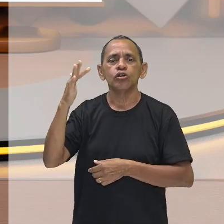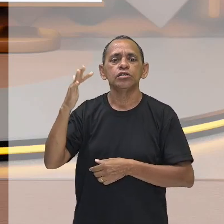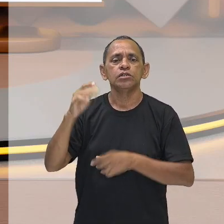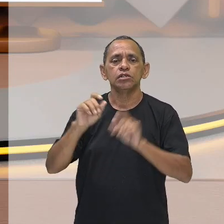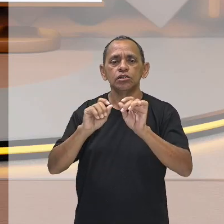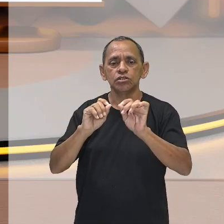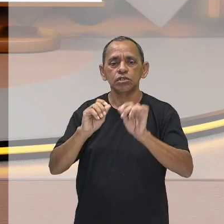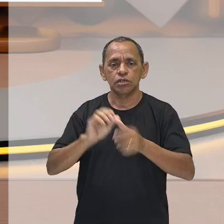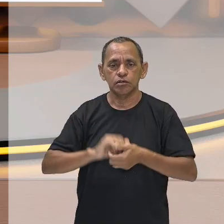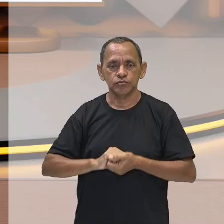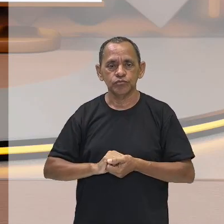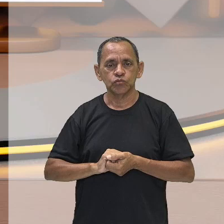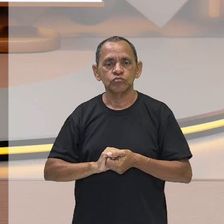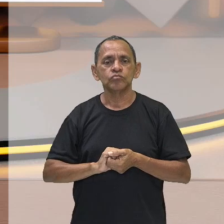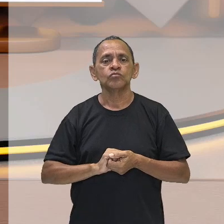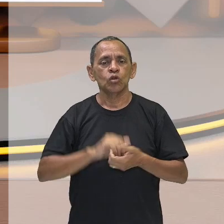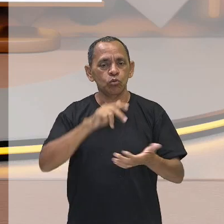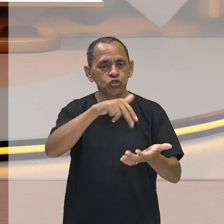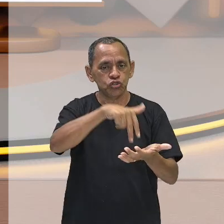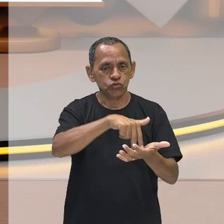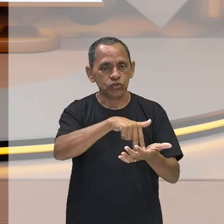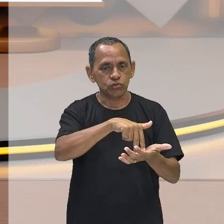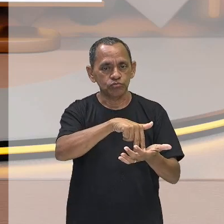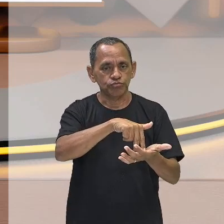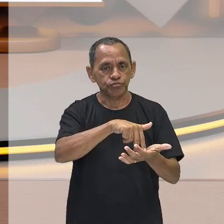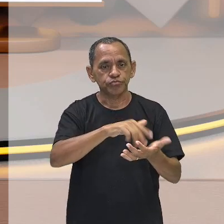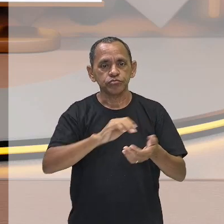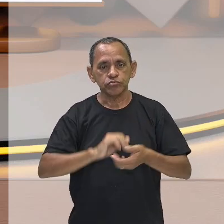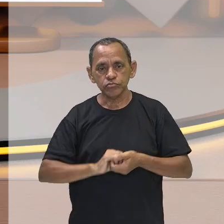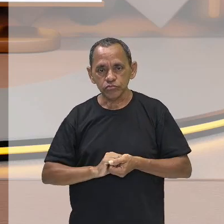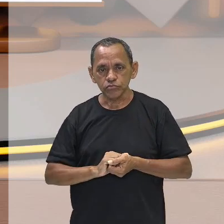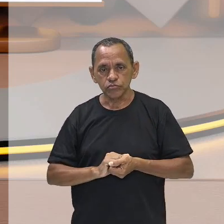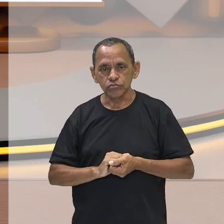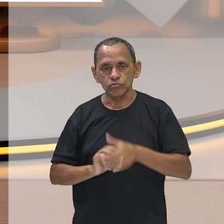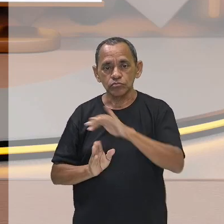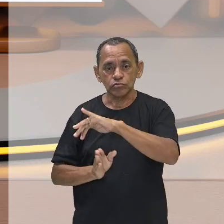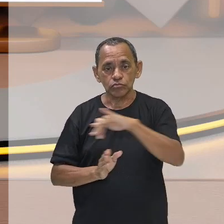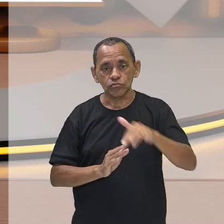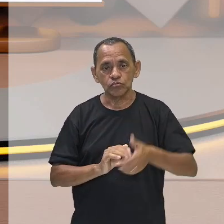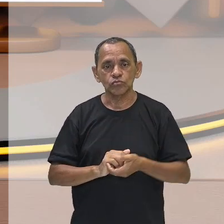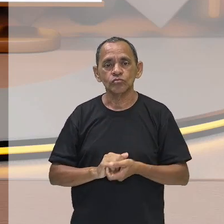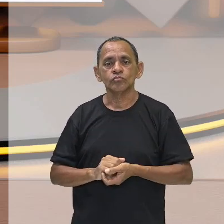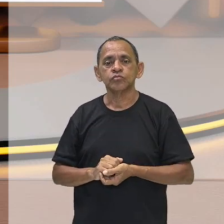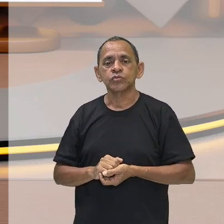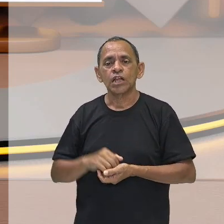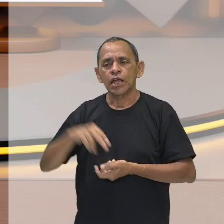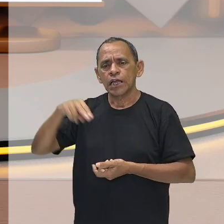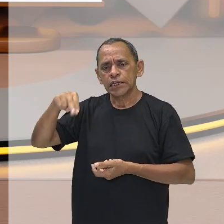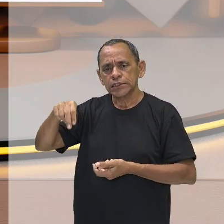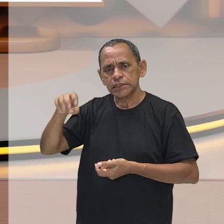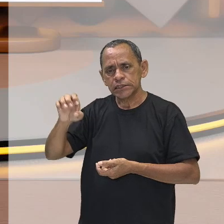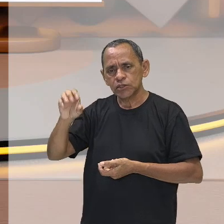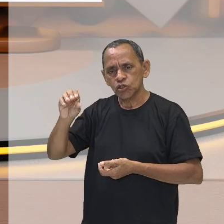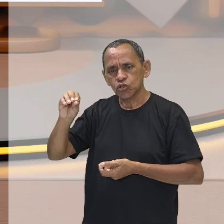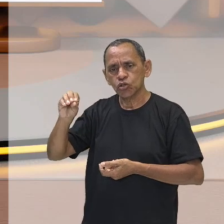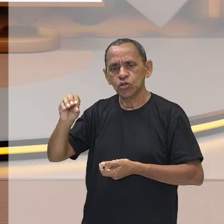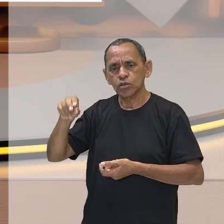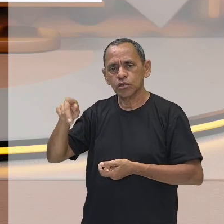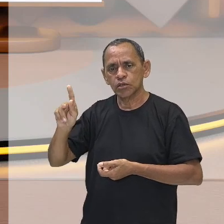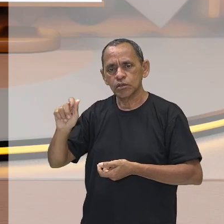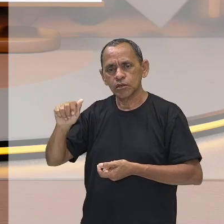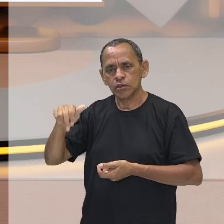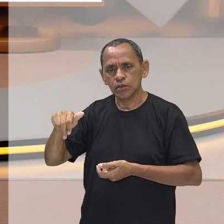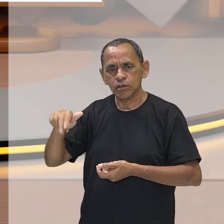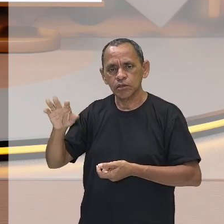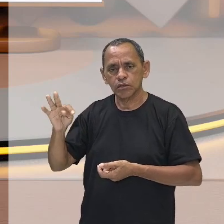positivismo kantiano. O que que traz os neocantianos? Ele diz o